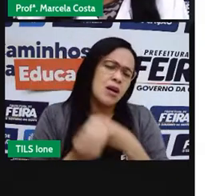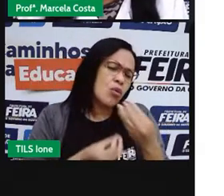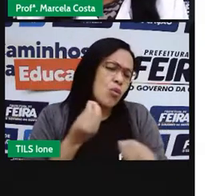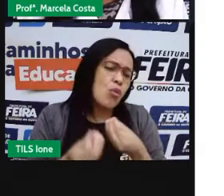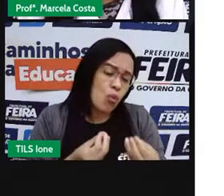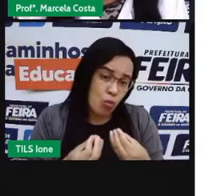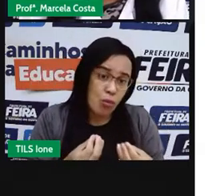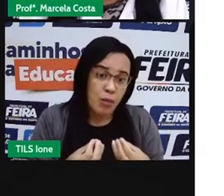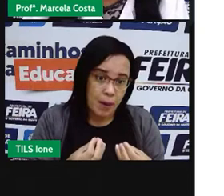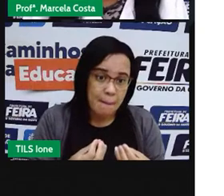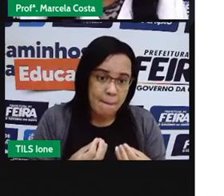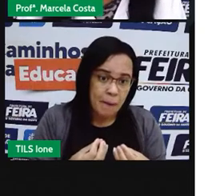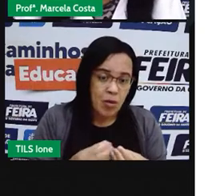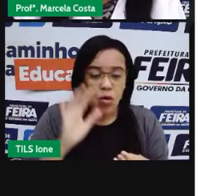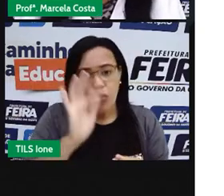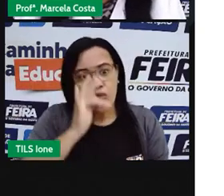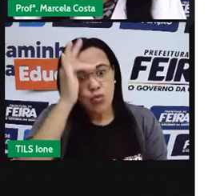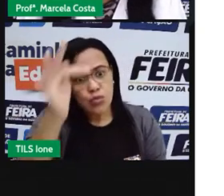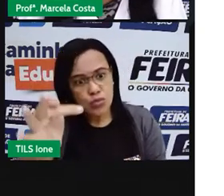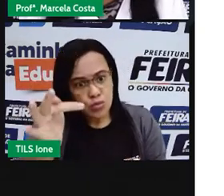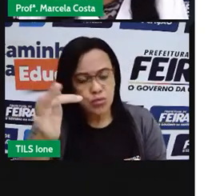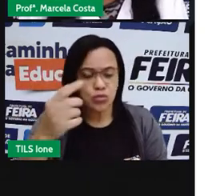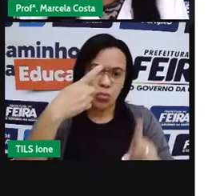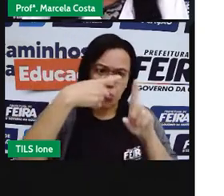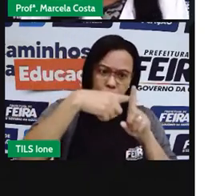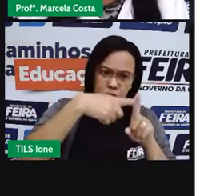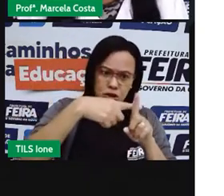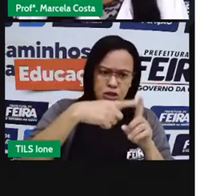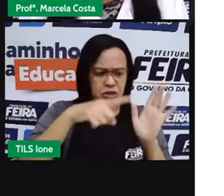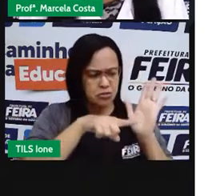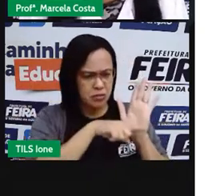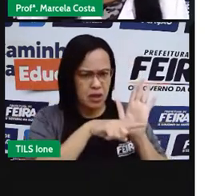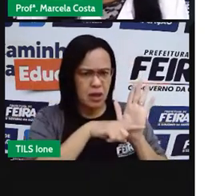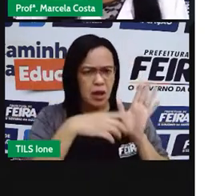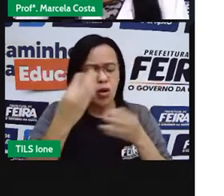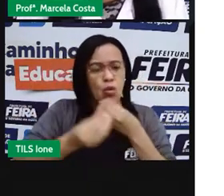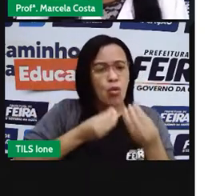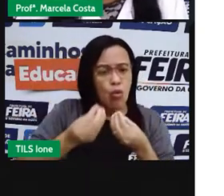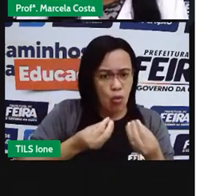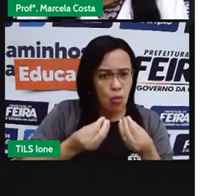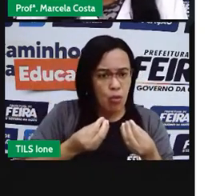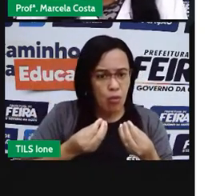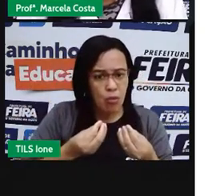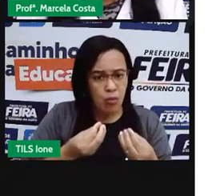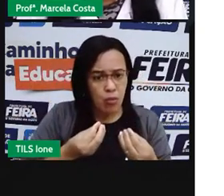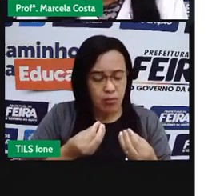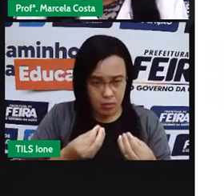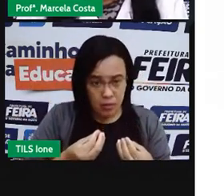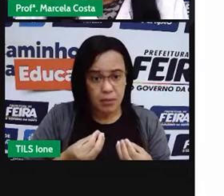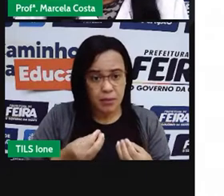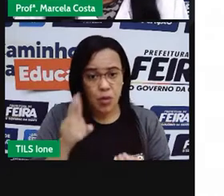pensando nos impactos positivos e nos impactos negativos daquele consumo.